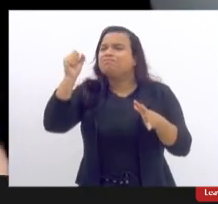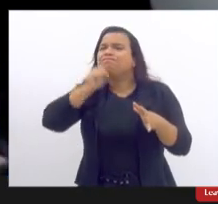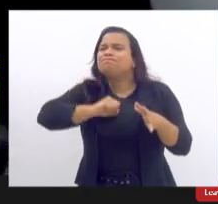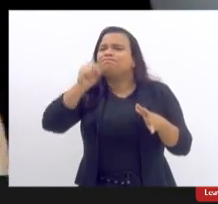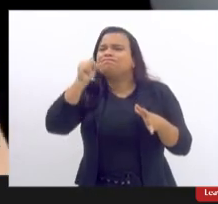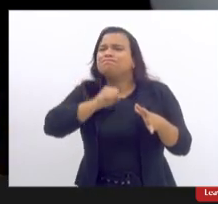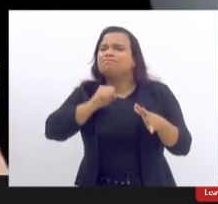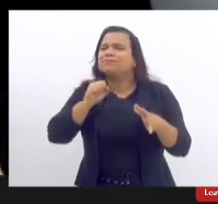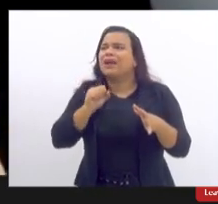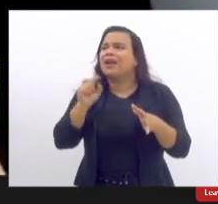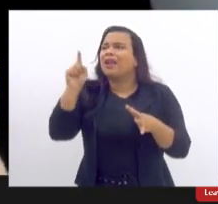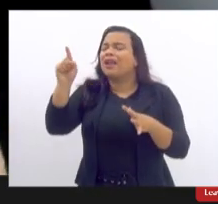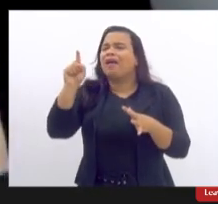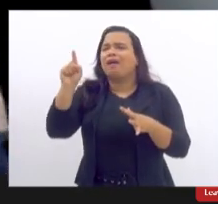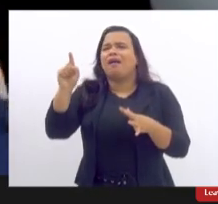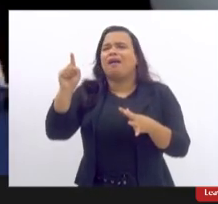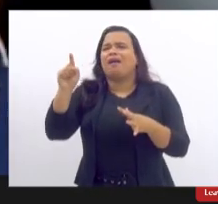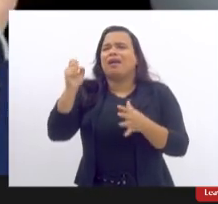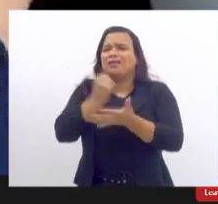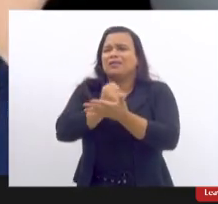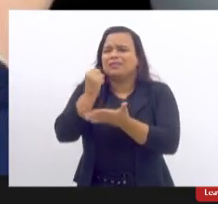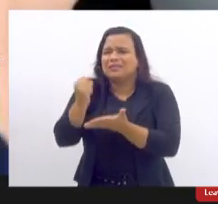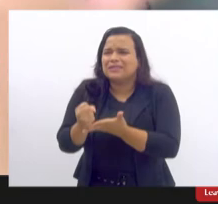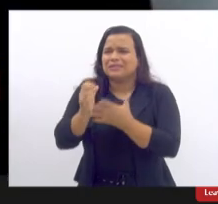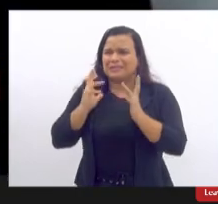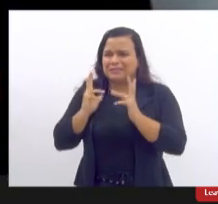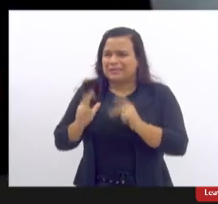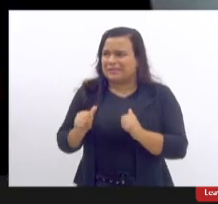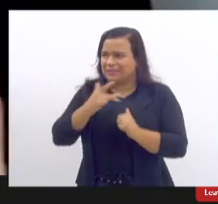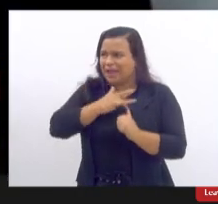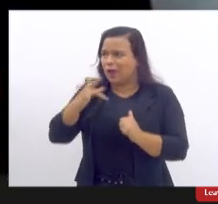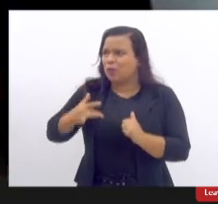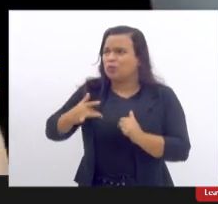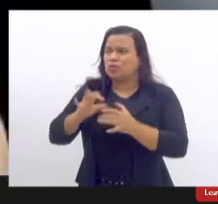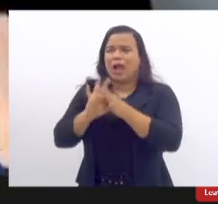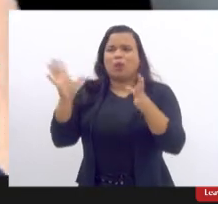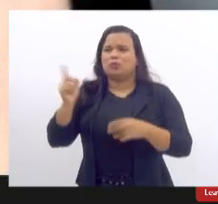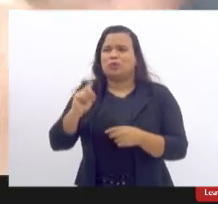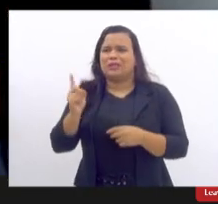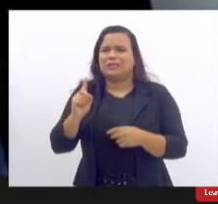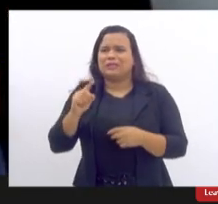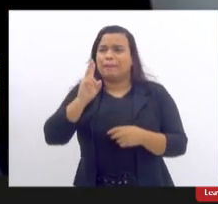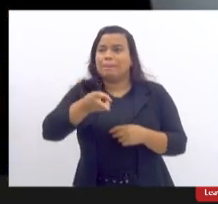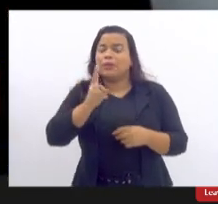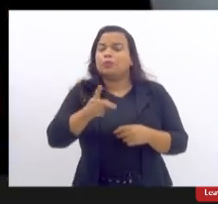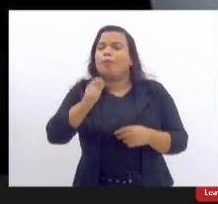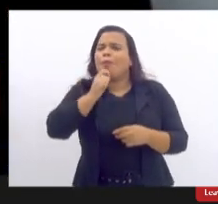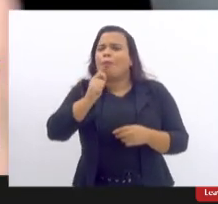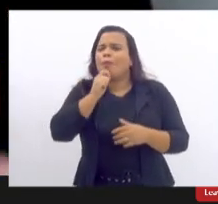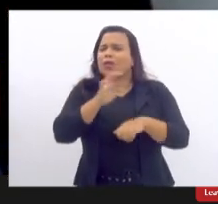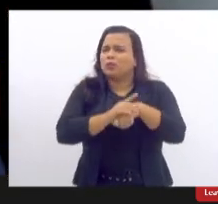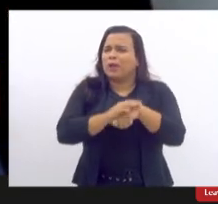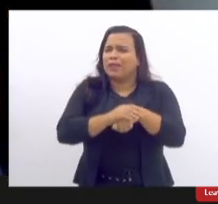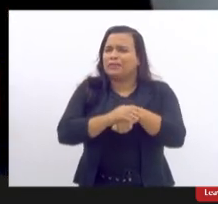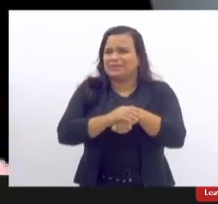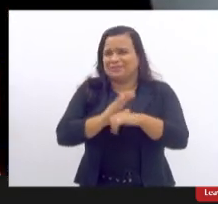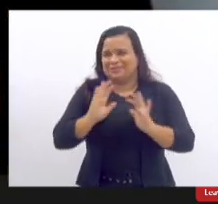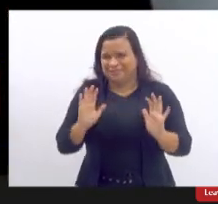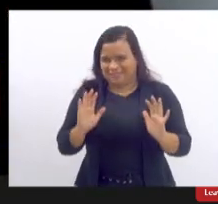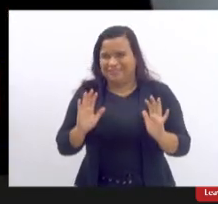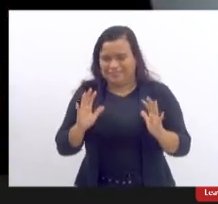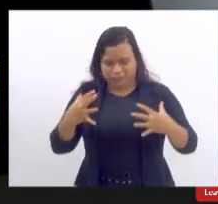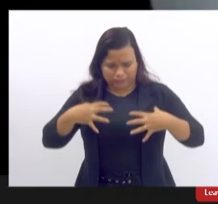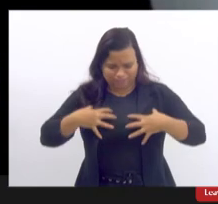ela não tenha ainda uma doença autoimune mesmo que ela não tenha contratura mesmo que ela não tenha prótese rompida